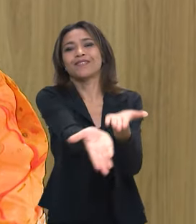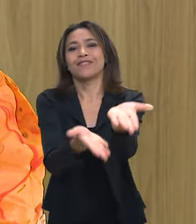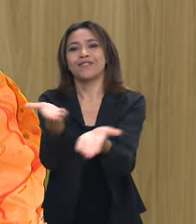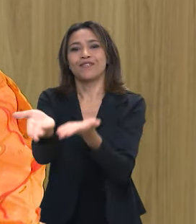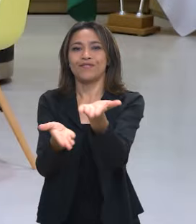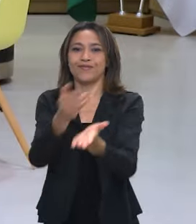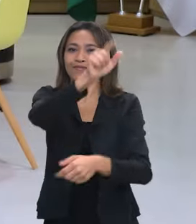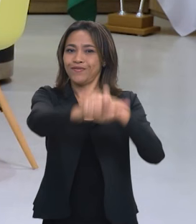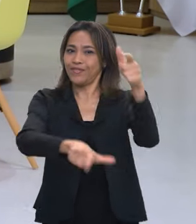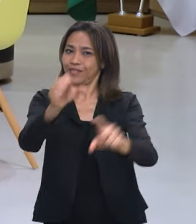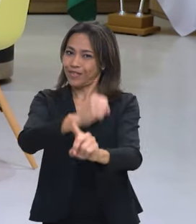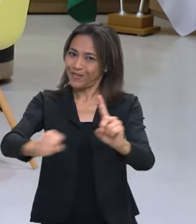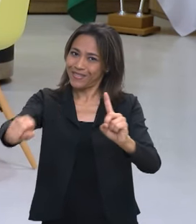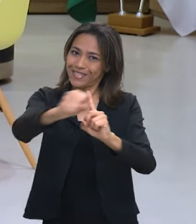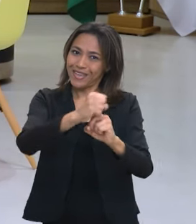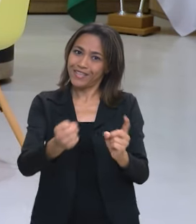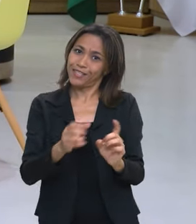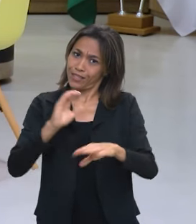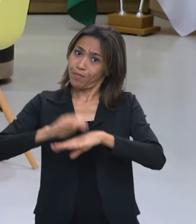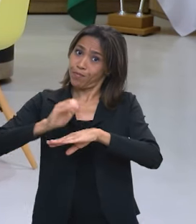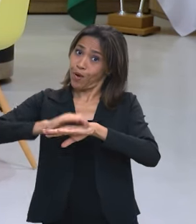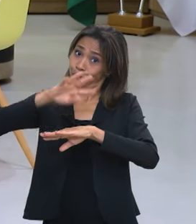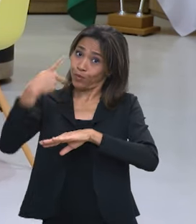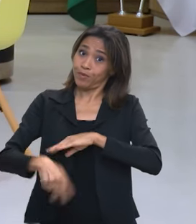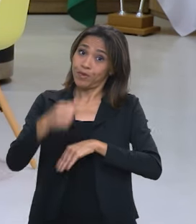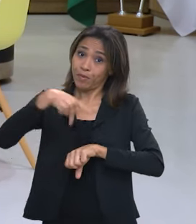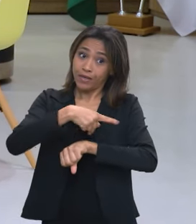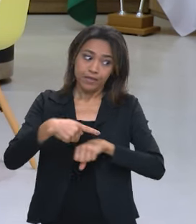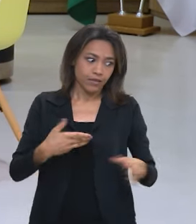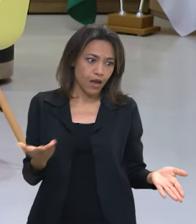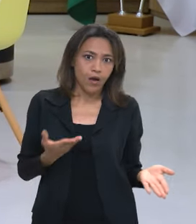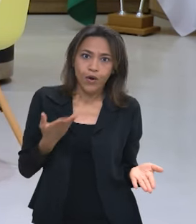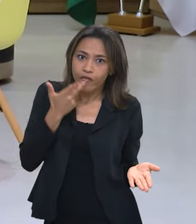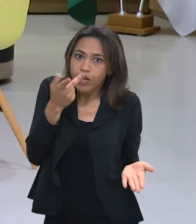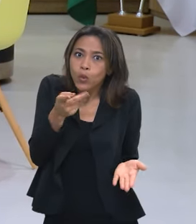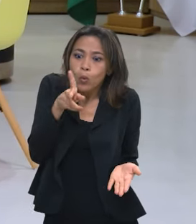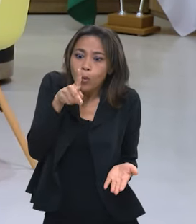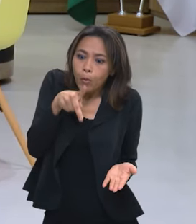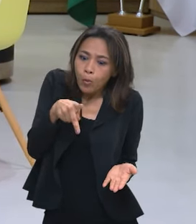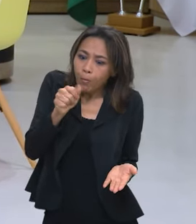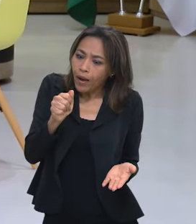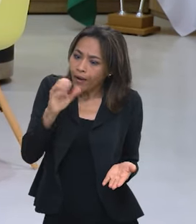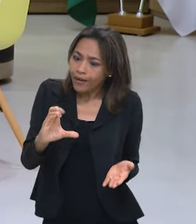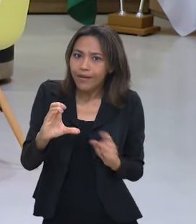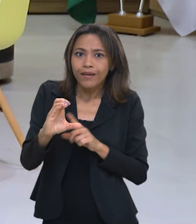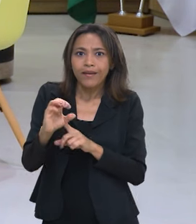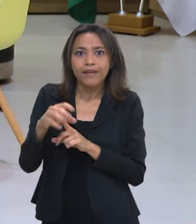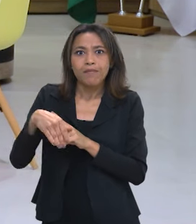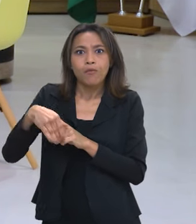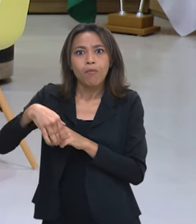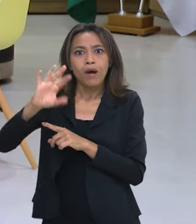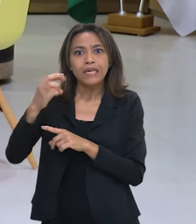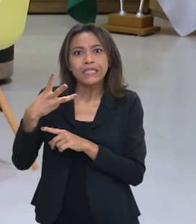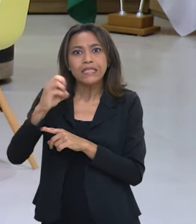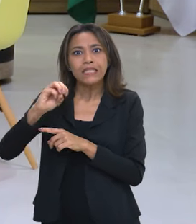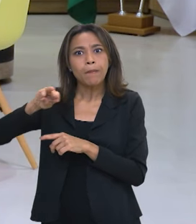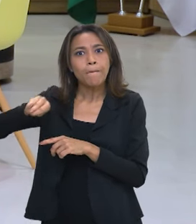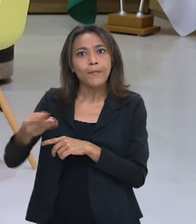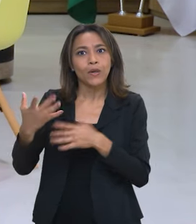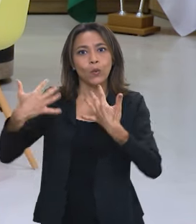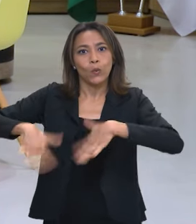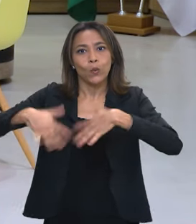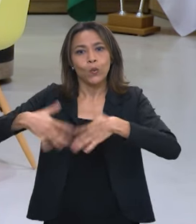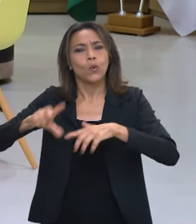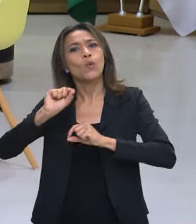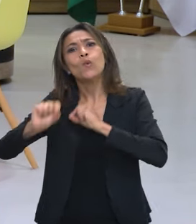população garantindo a autonomia do país e agora temos o novo PAC com 30 bilhões de reais para a saúde até 2026 né